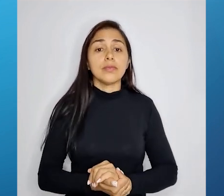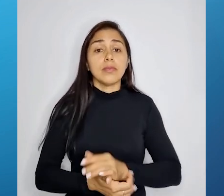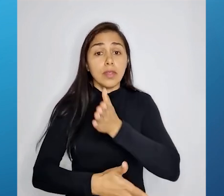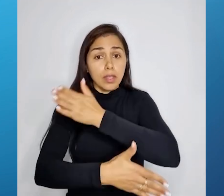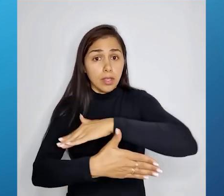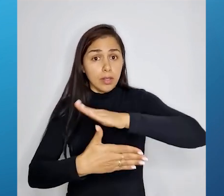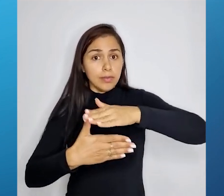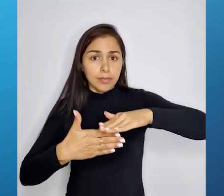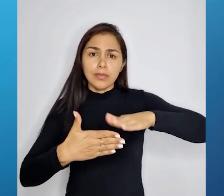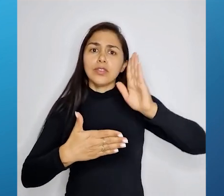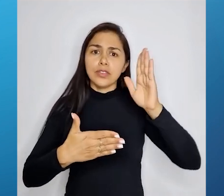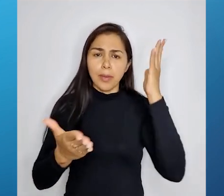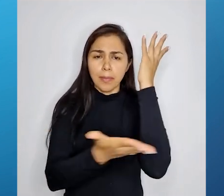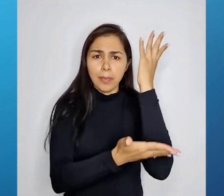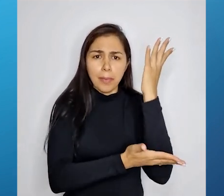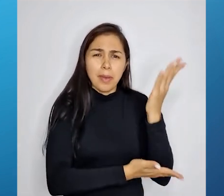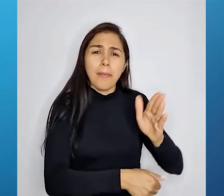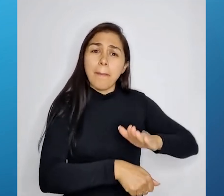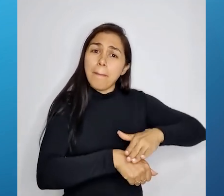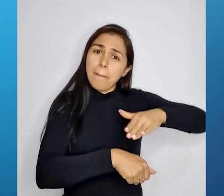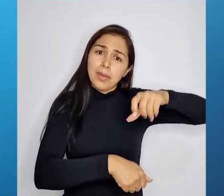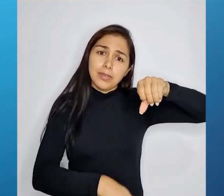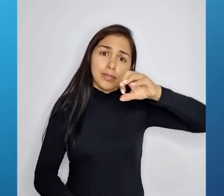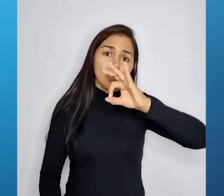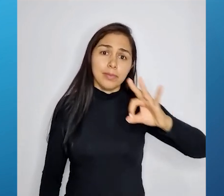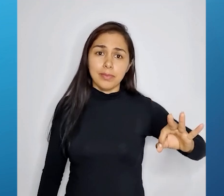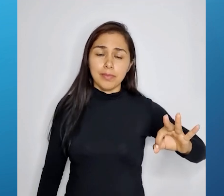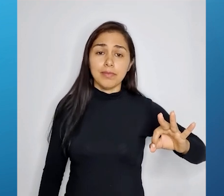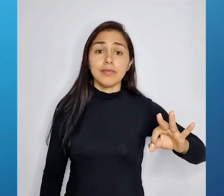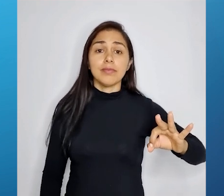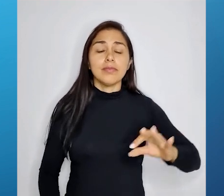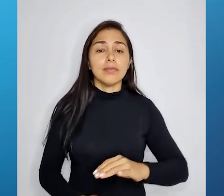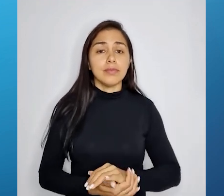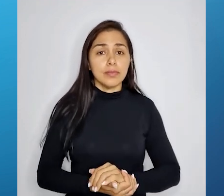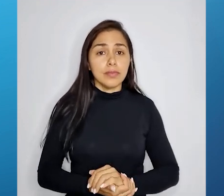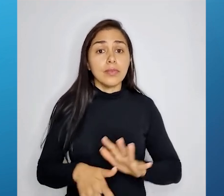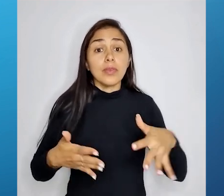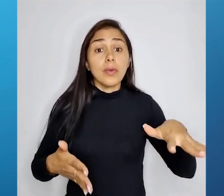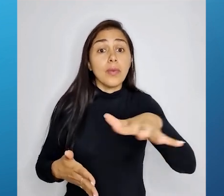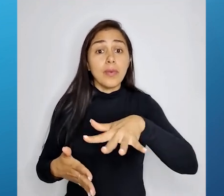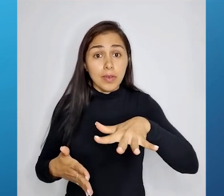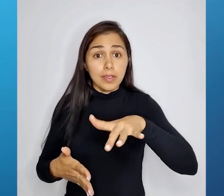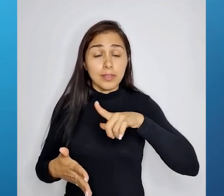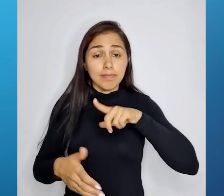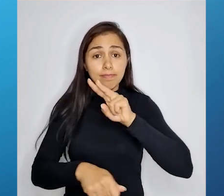desmatada em mais de 90%. Qual é a parte nativa que ainda está disponível?